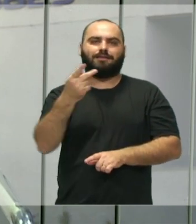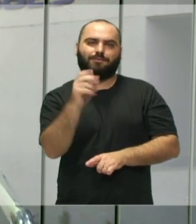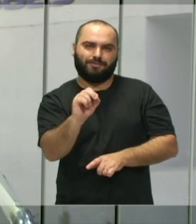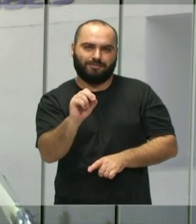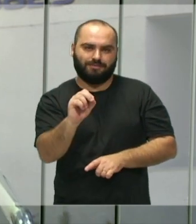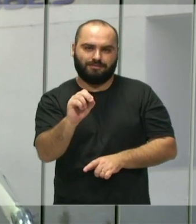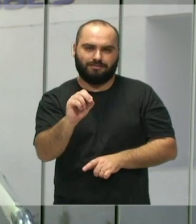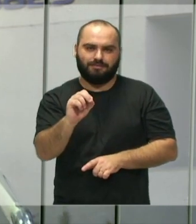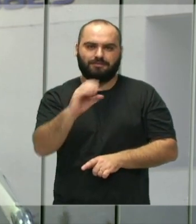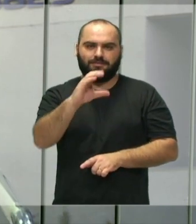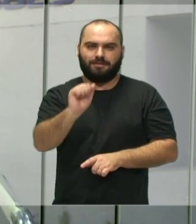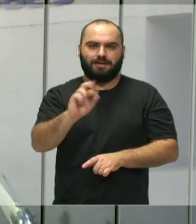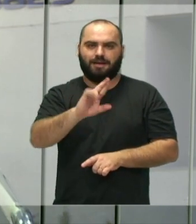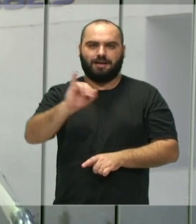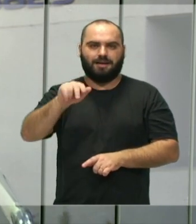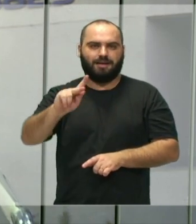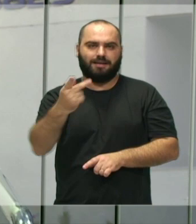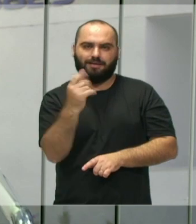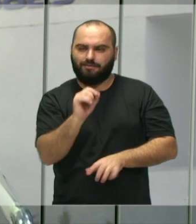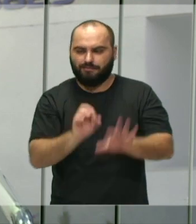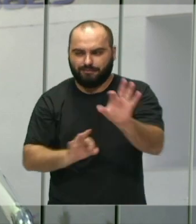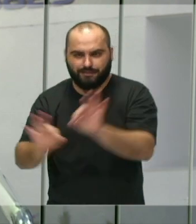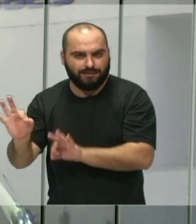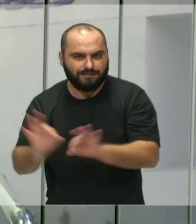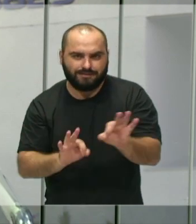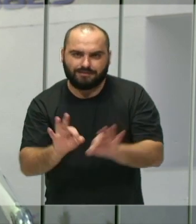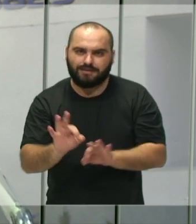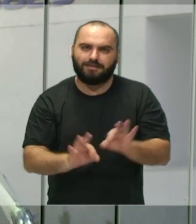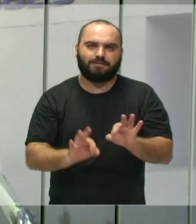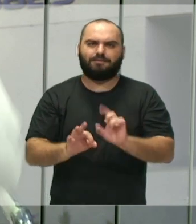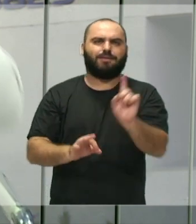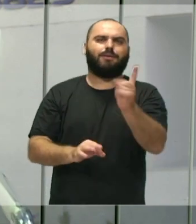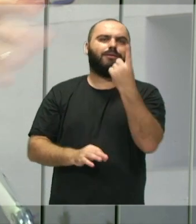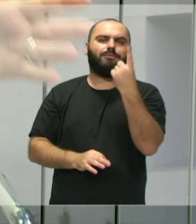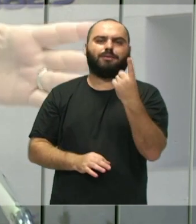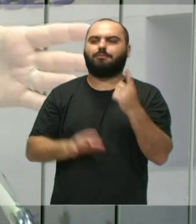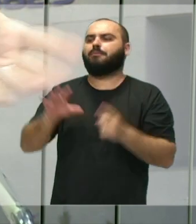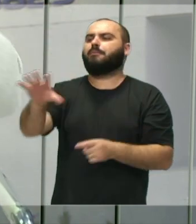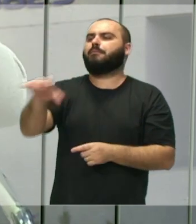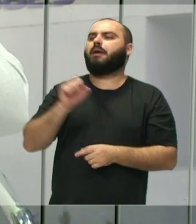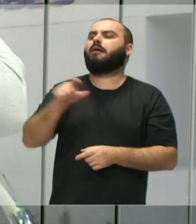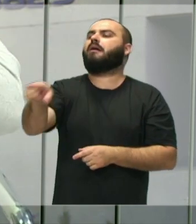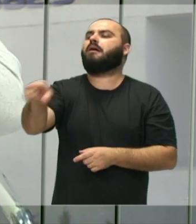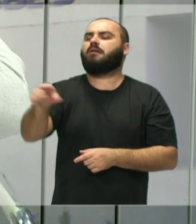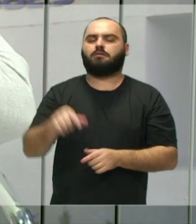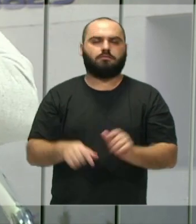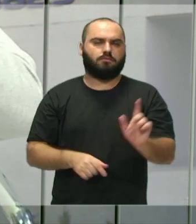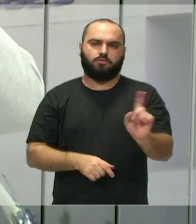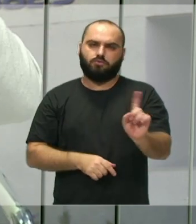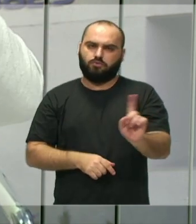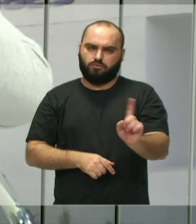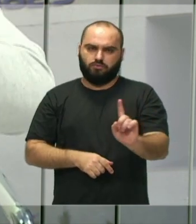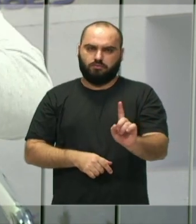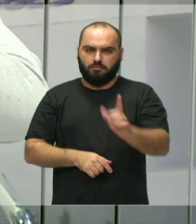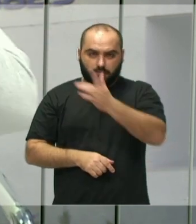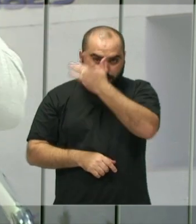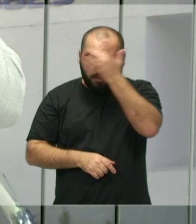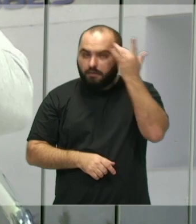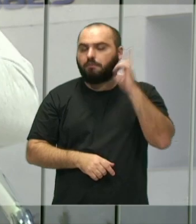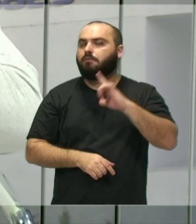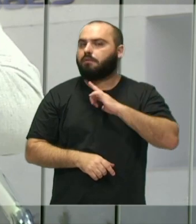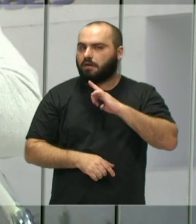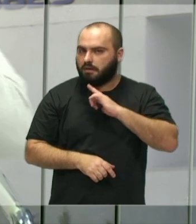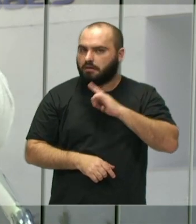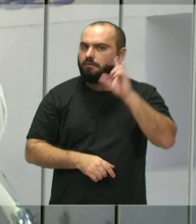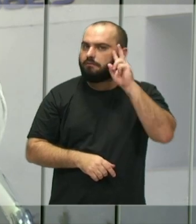Só que é um carrinho muito bem estudado e planejado. Porque não vai ser um carrinho assim, olha, pega isso que tu tem. Não. Essa pessoa vai ser realmente